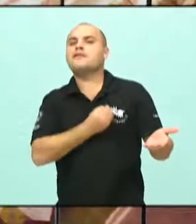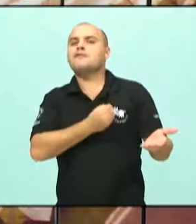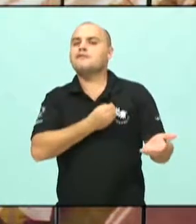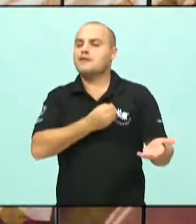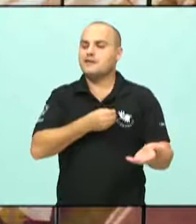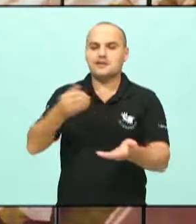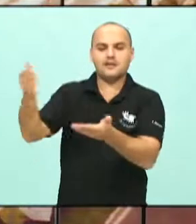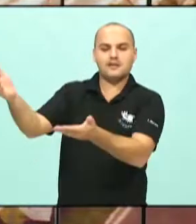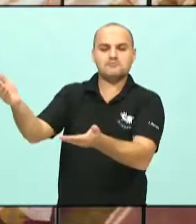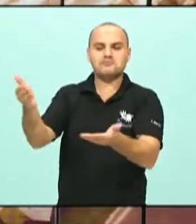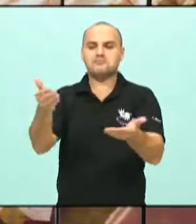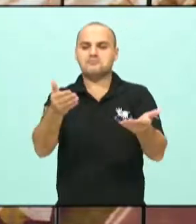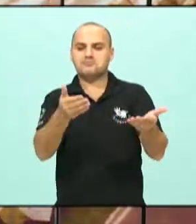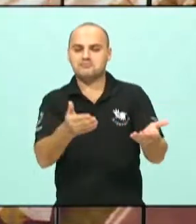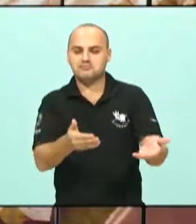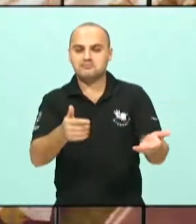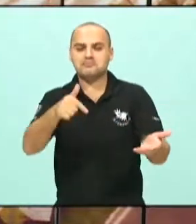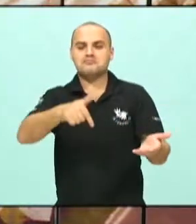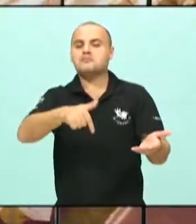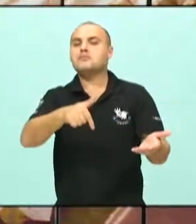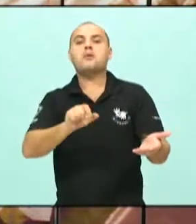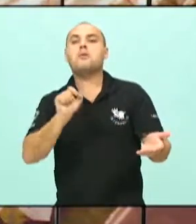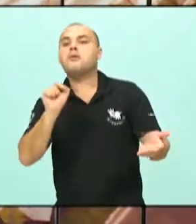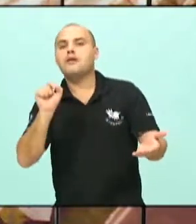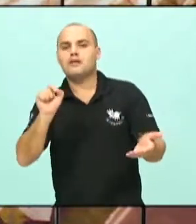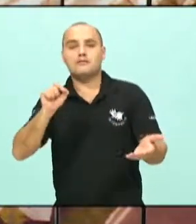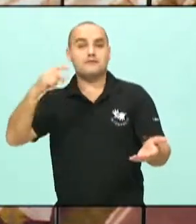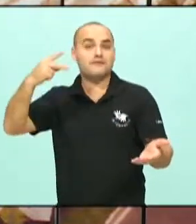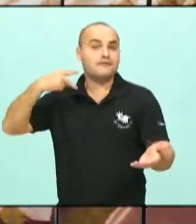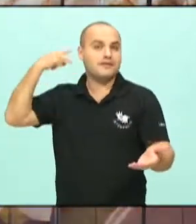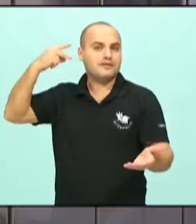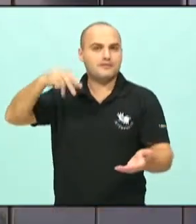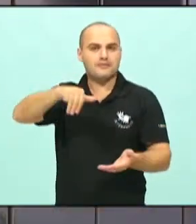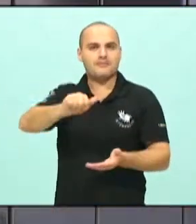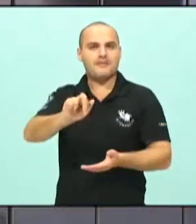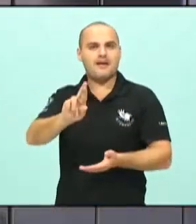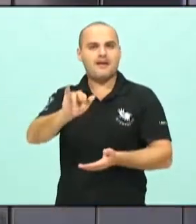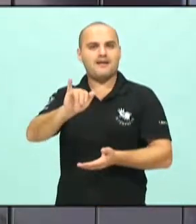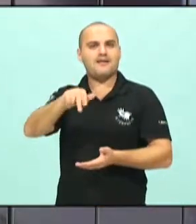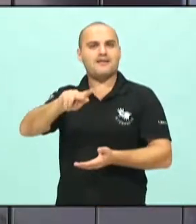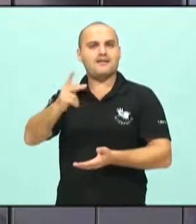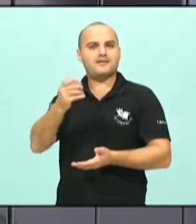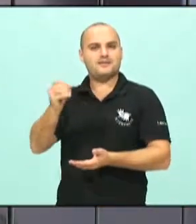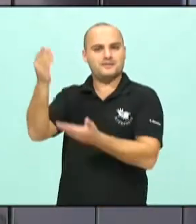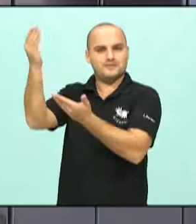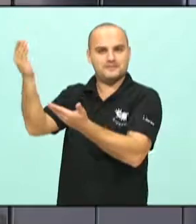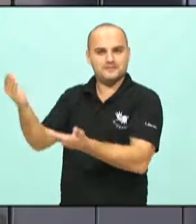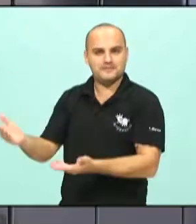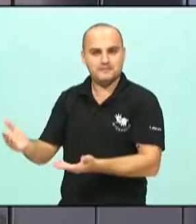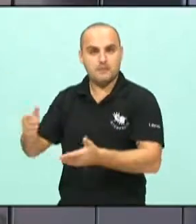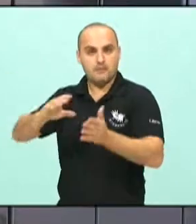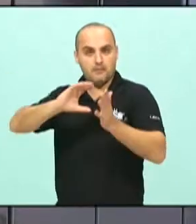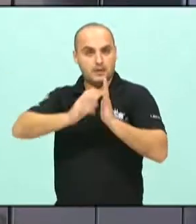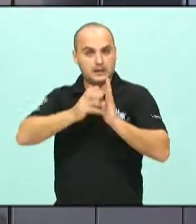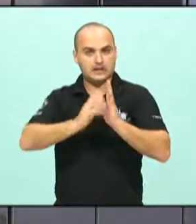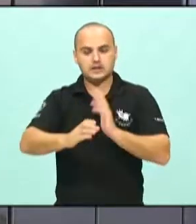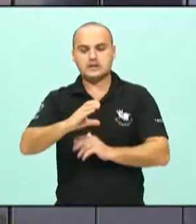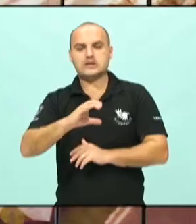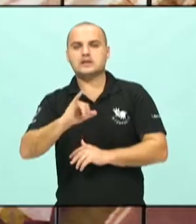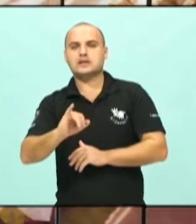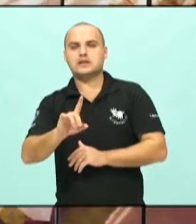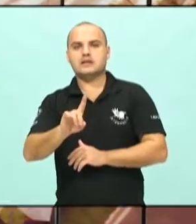receber aqui nos nossos estúdios o vereador Fabrício Marinho do Cidadania.